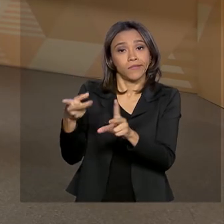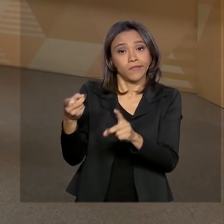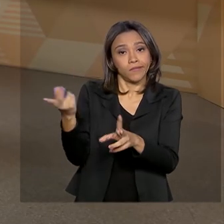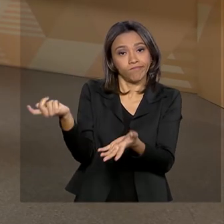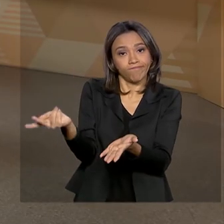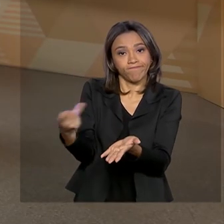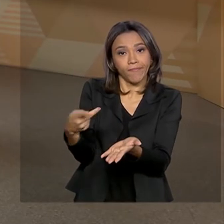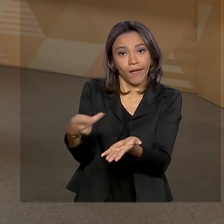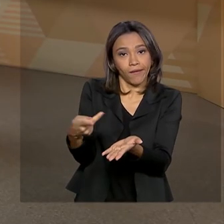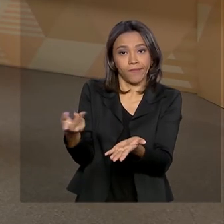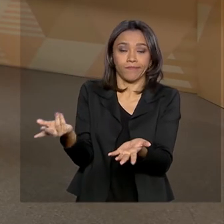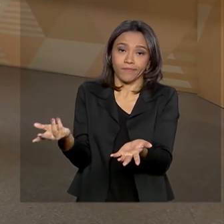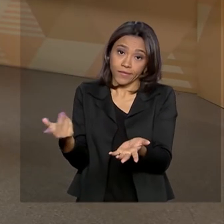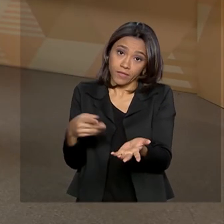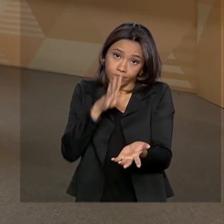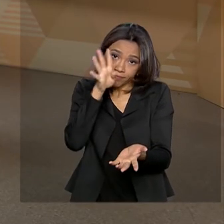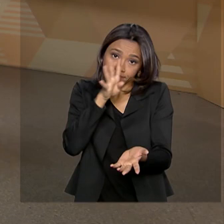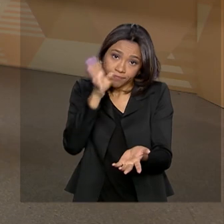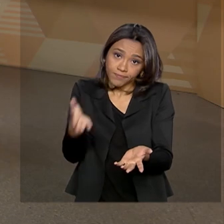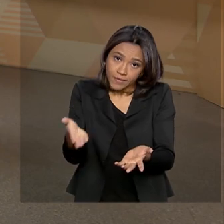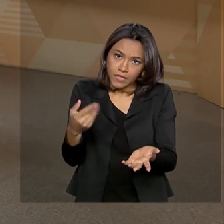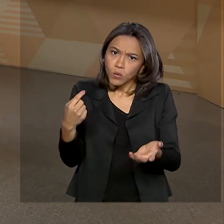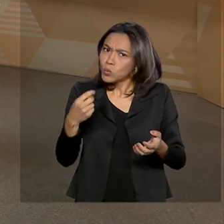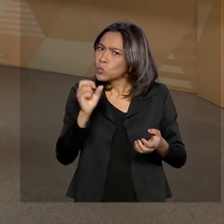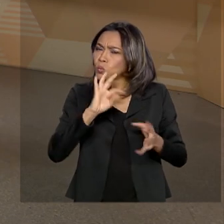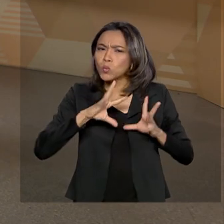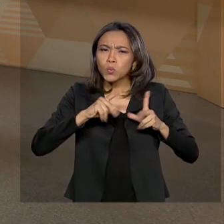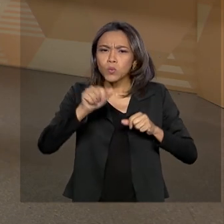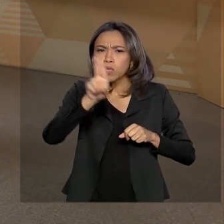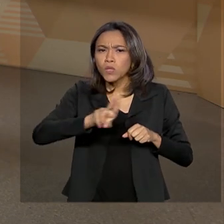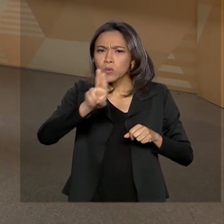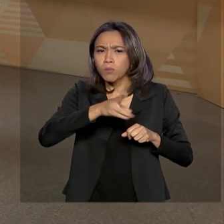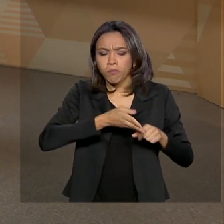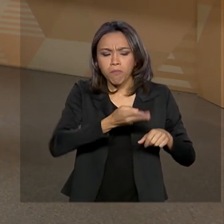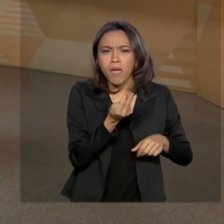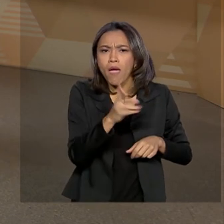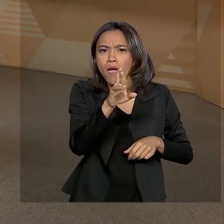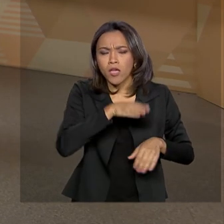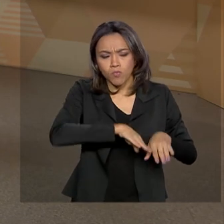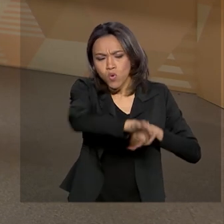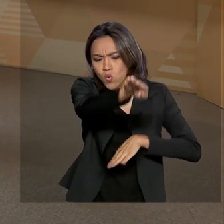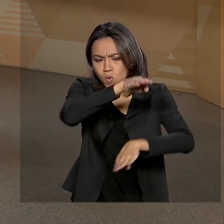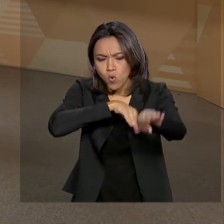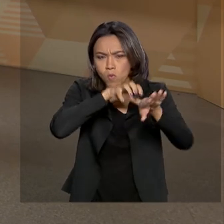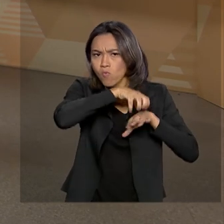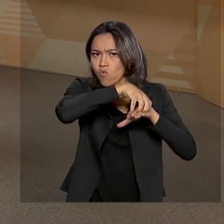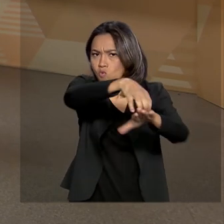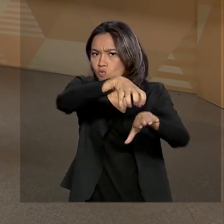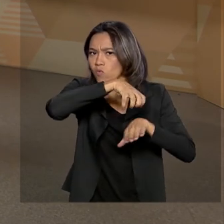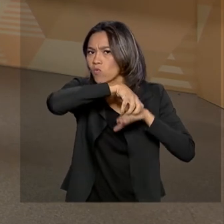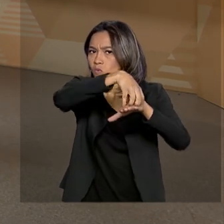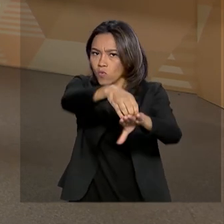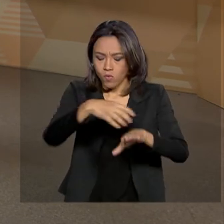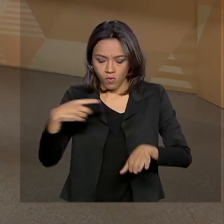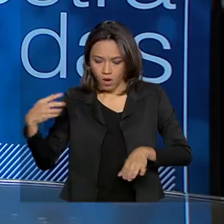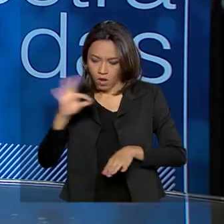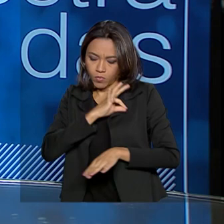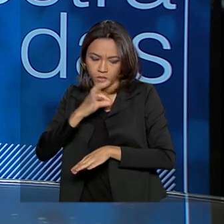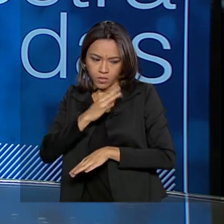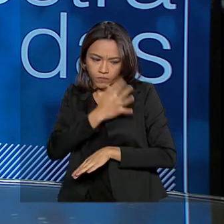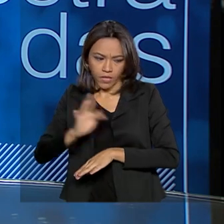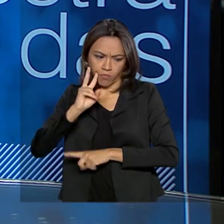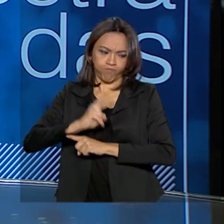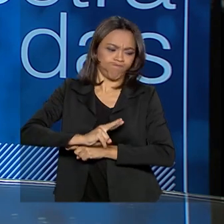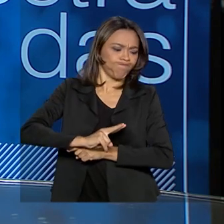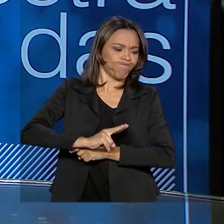aquilo que transita dentro das rodovias acaba tendo uma interação com o nosso processo de fiscalização, a Polícia trabalha dentro de uma grande